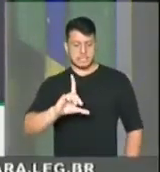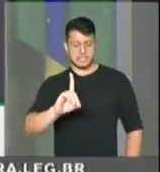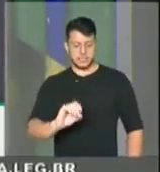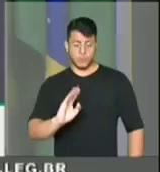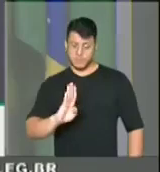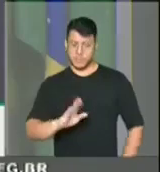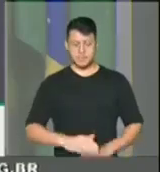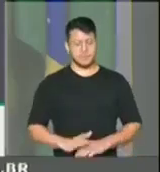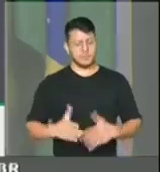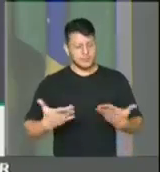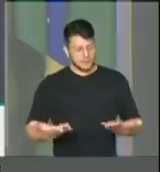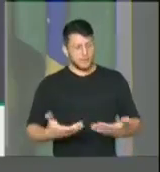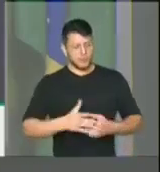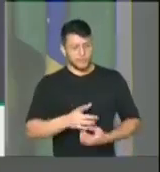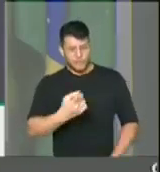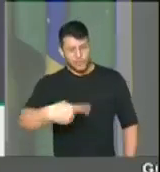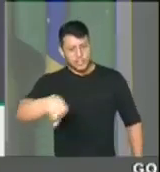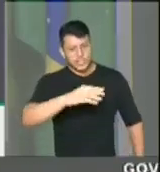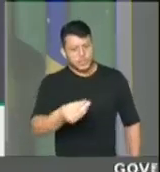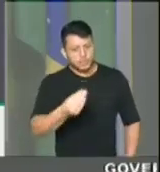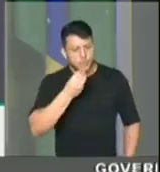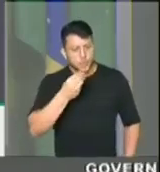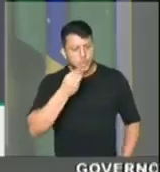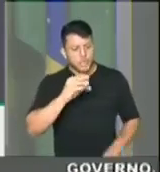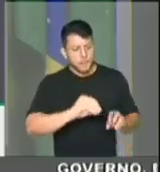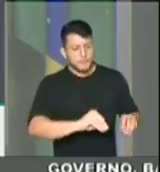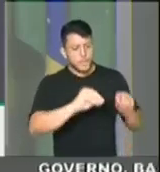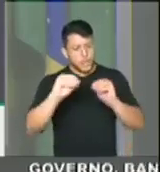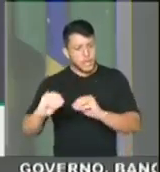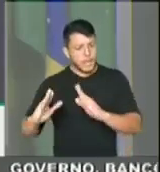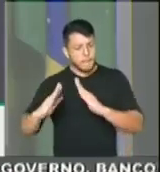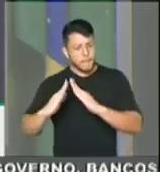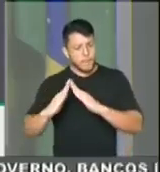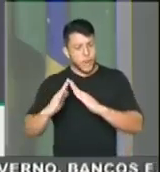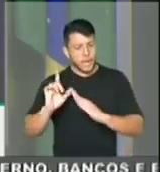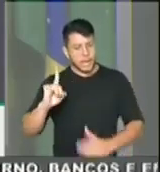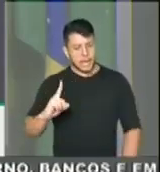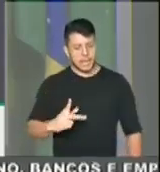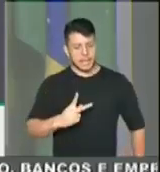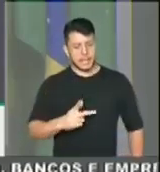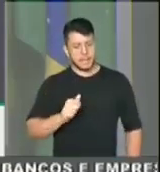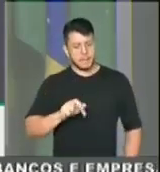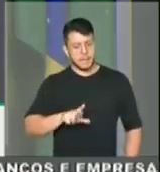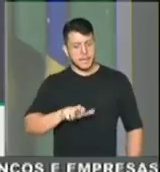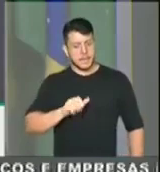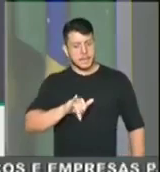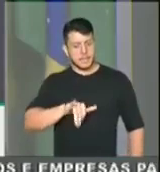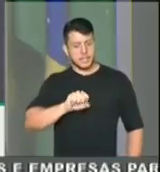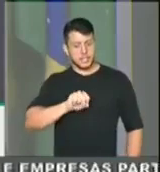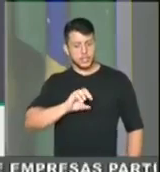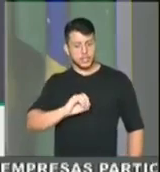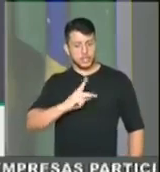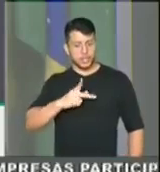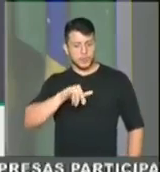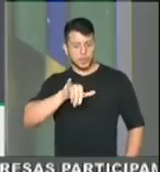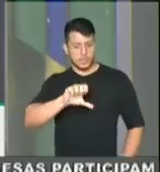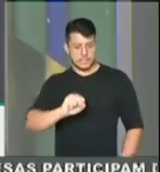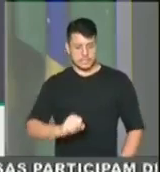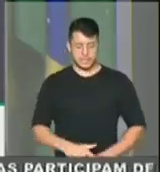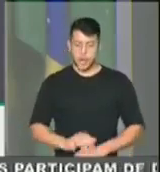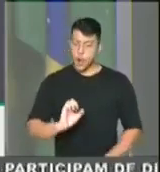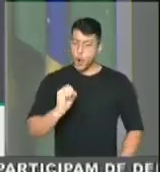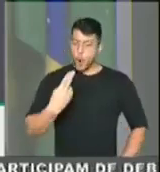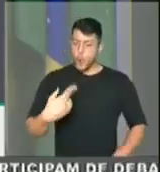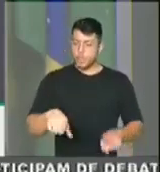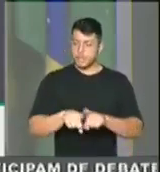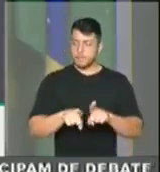a irem morar em Paraisópolis ou a irem morar em um local onde tem um baile funk